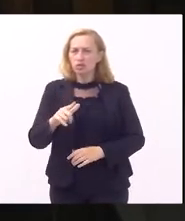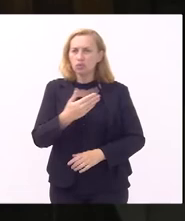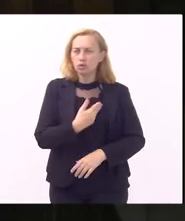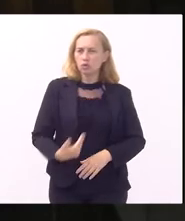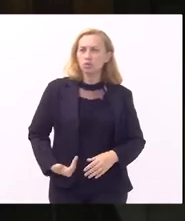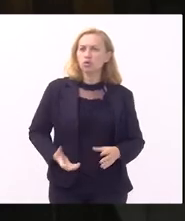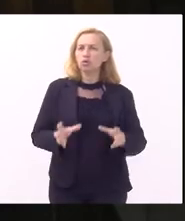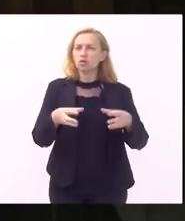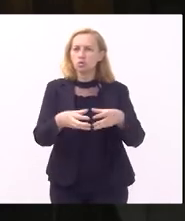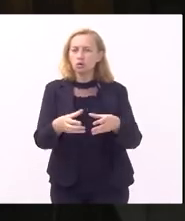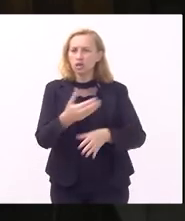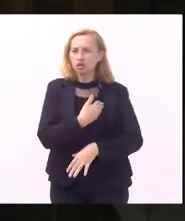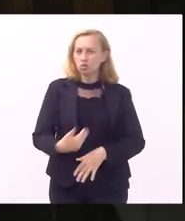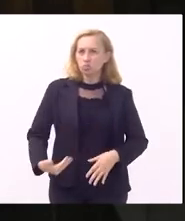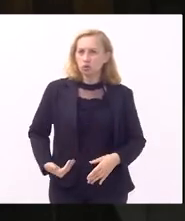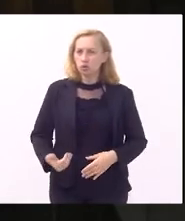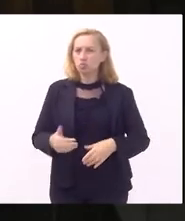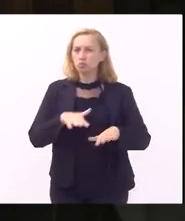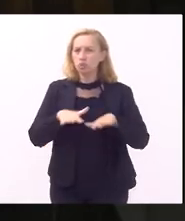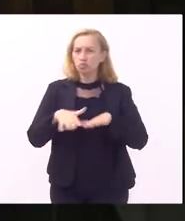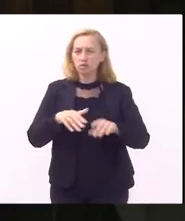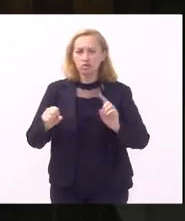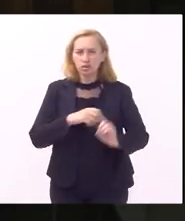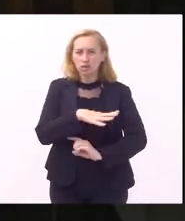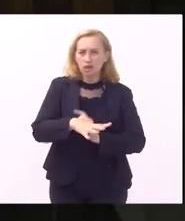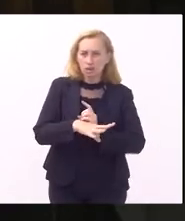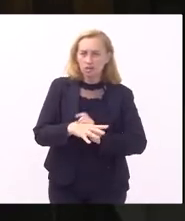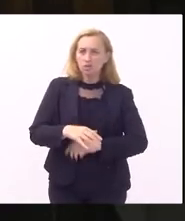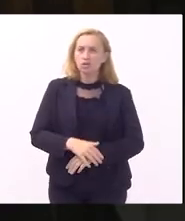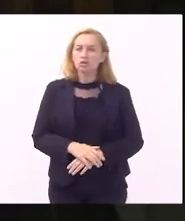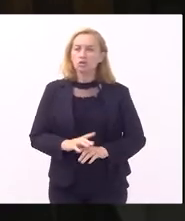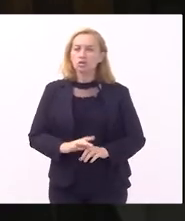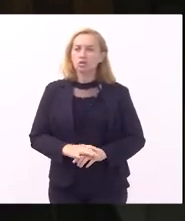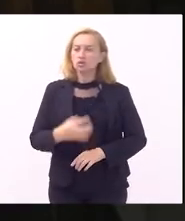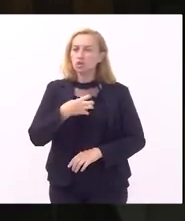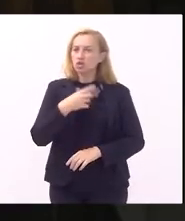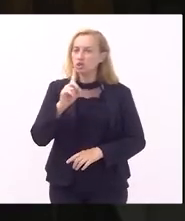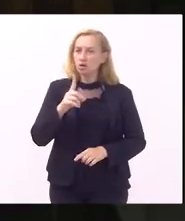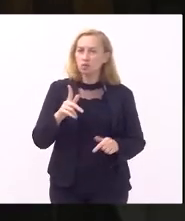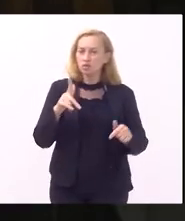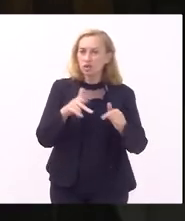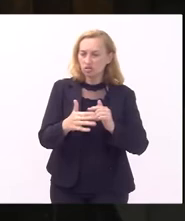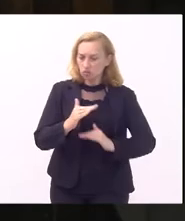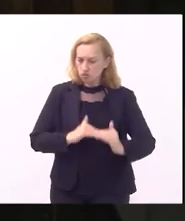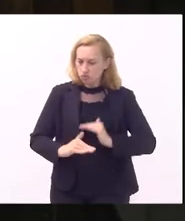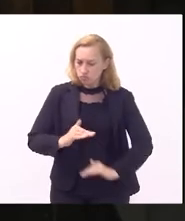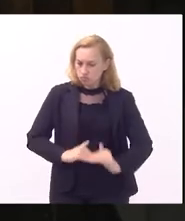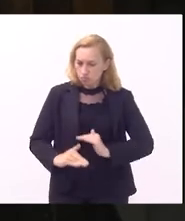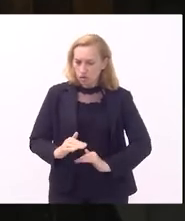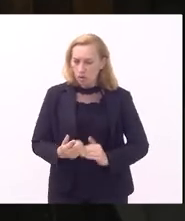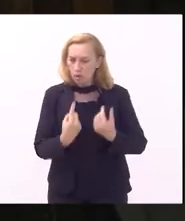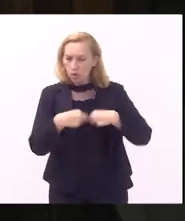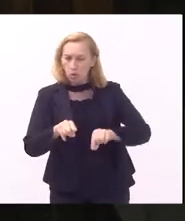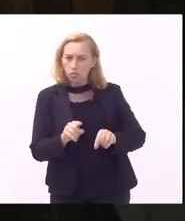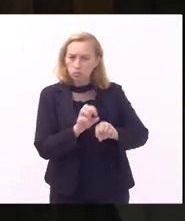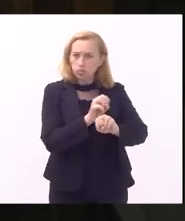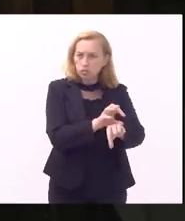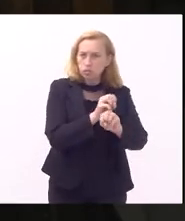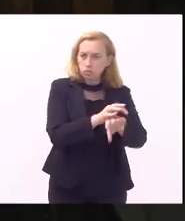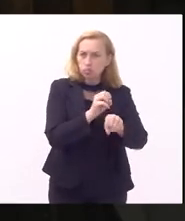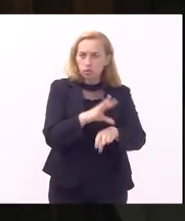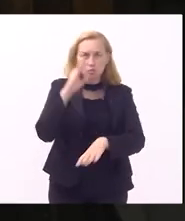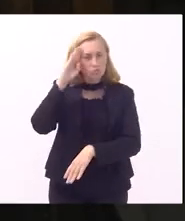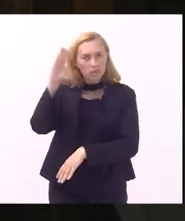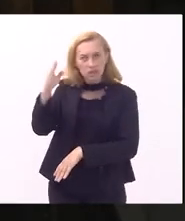órgãos públicos autarquias entidades e movimentos sociais atua no sentido de não permitir retrocessos e ataques à educação em especial à